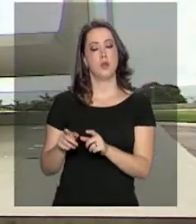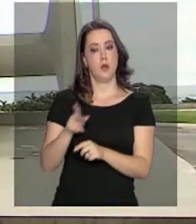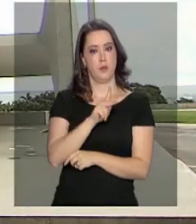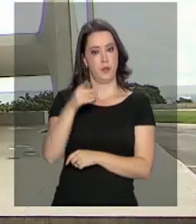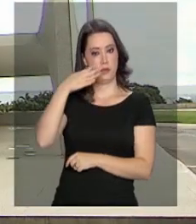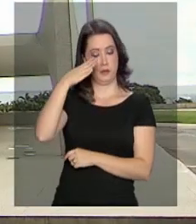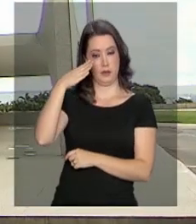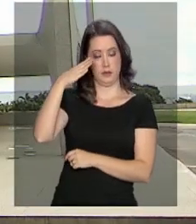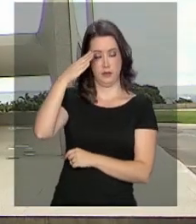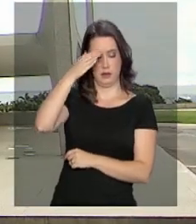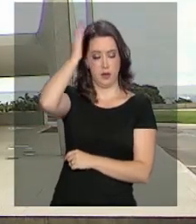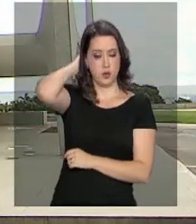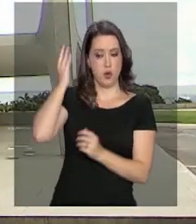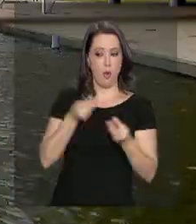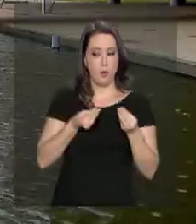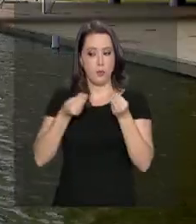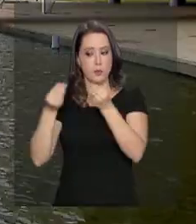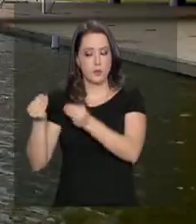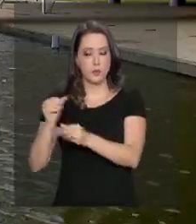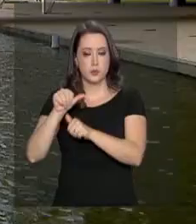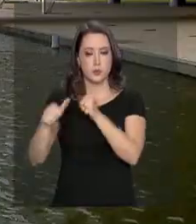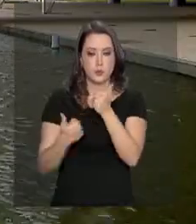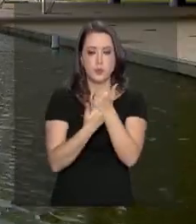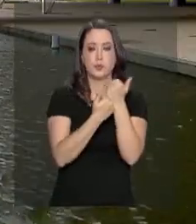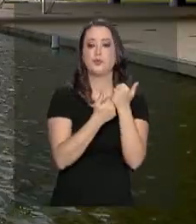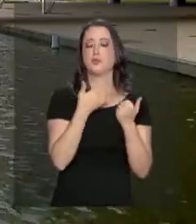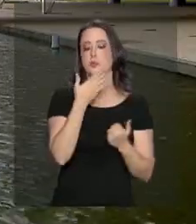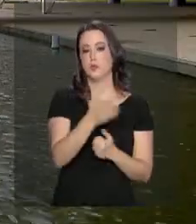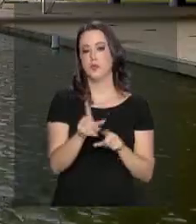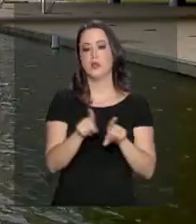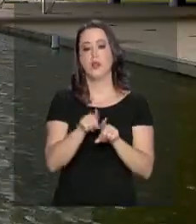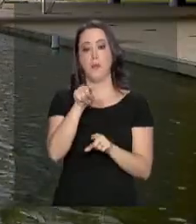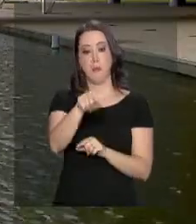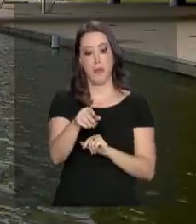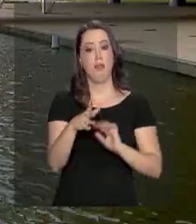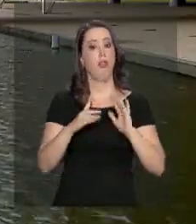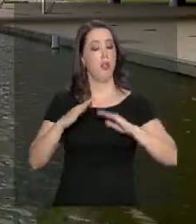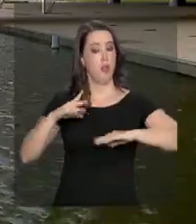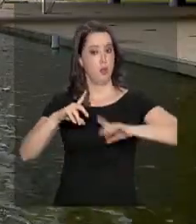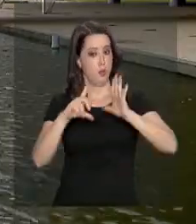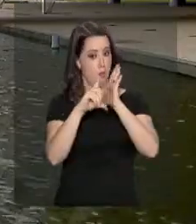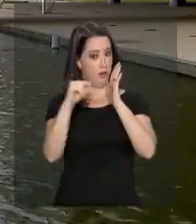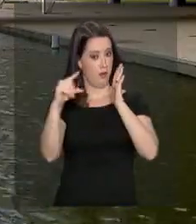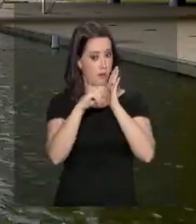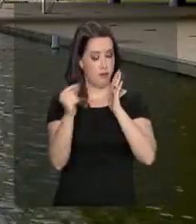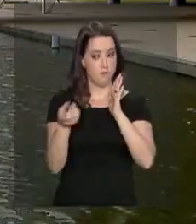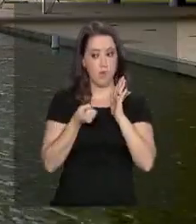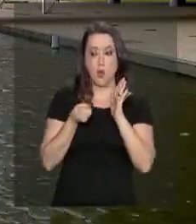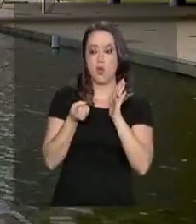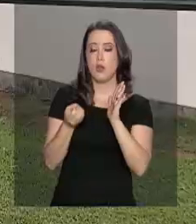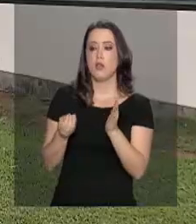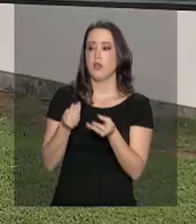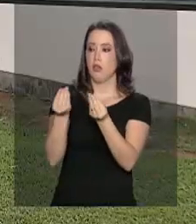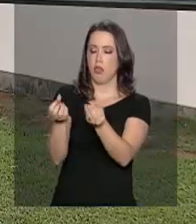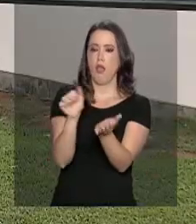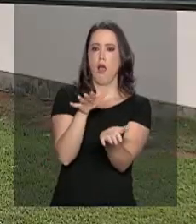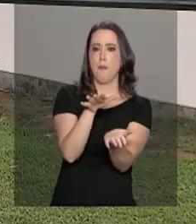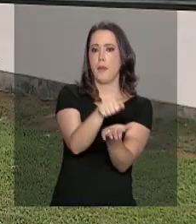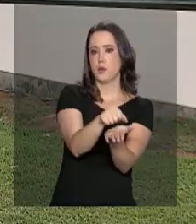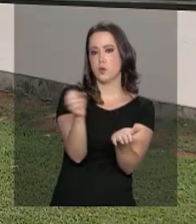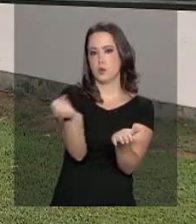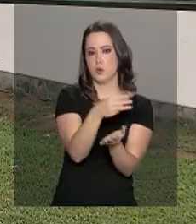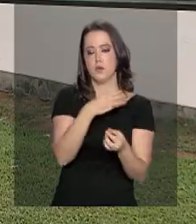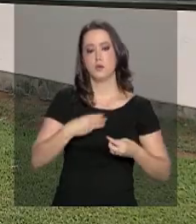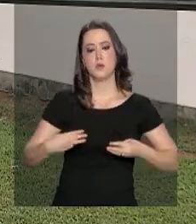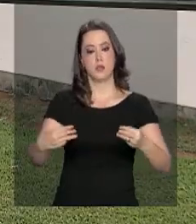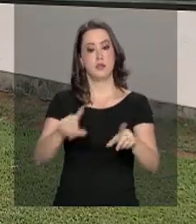Temer. Também no Planalto, o presidente dará posse aos novos ministros de Estado e receberá cumprimentos. O dia termina